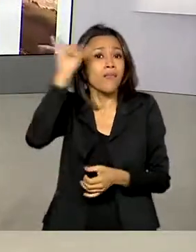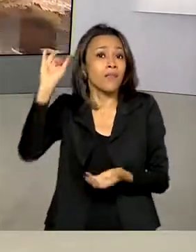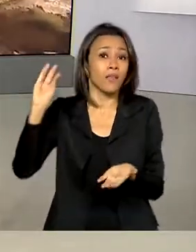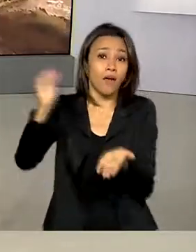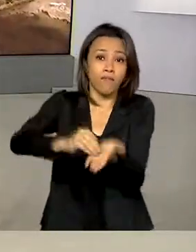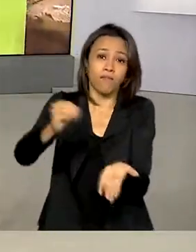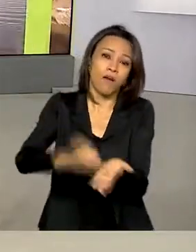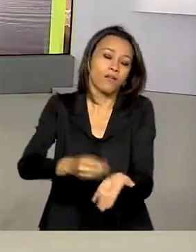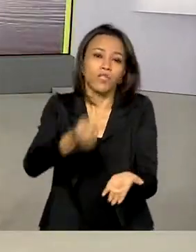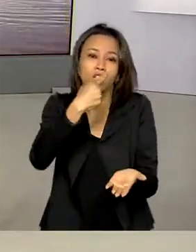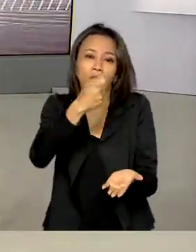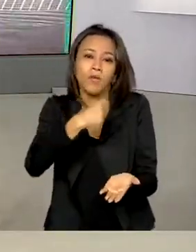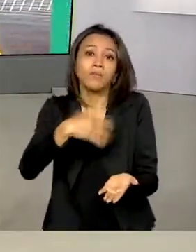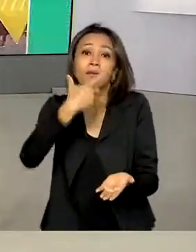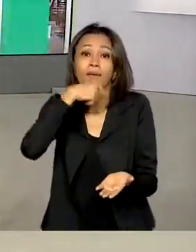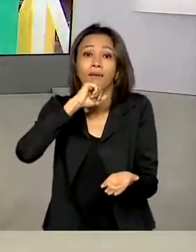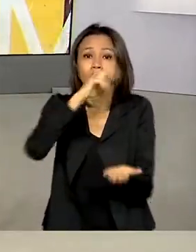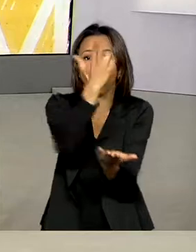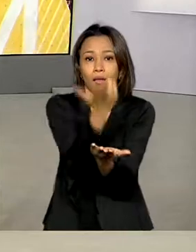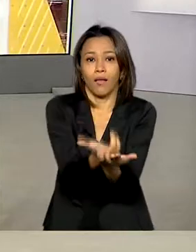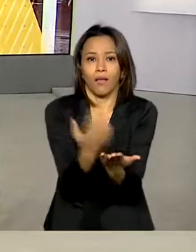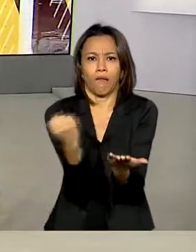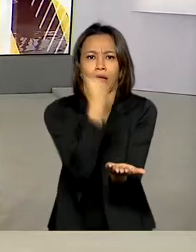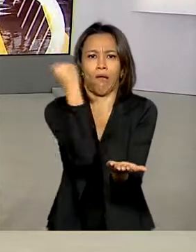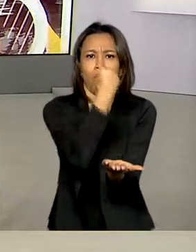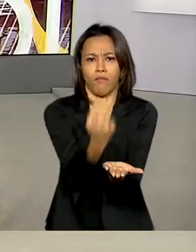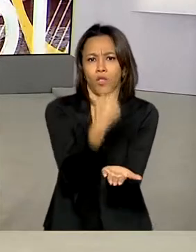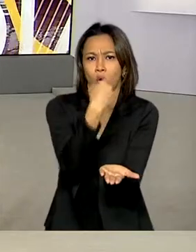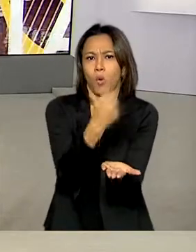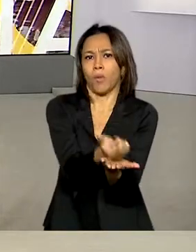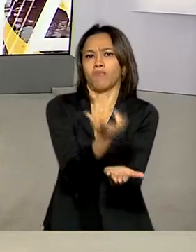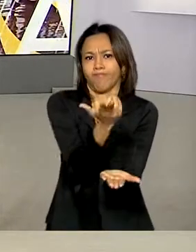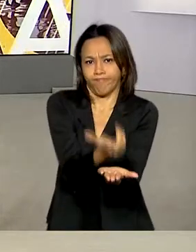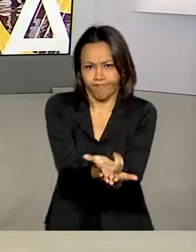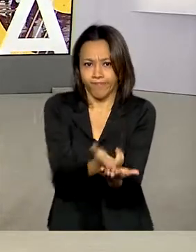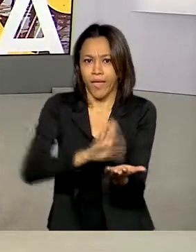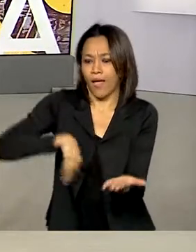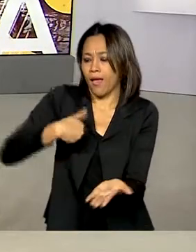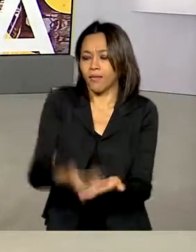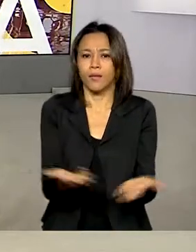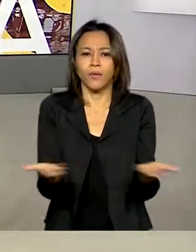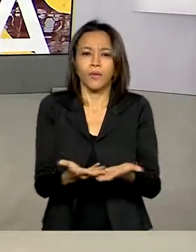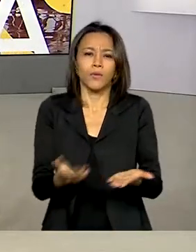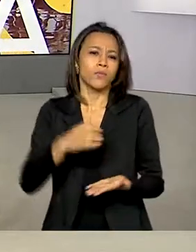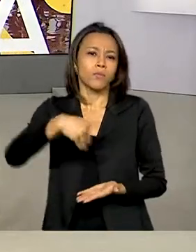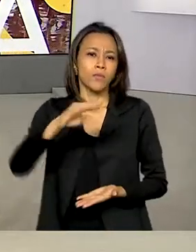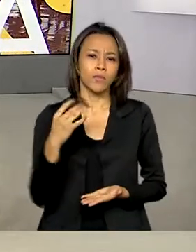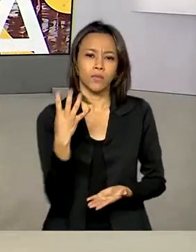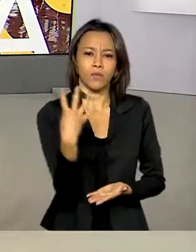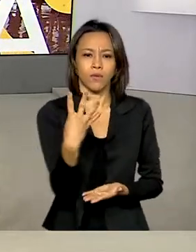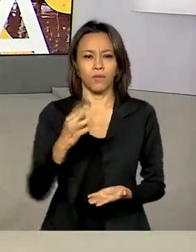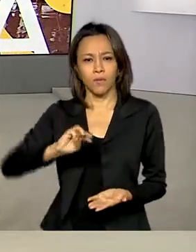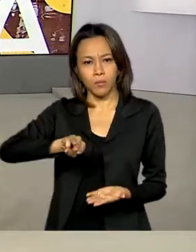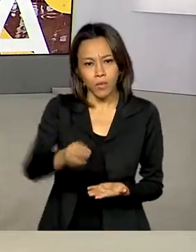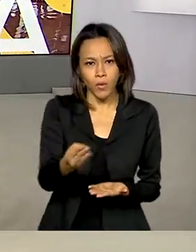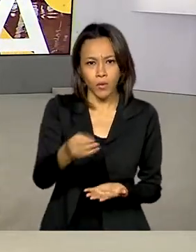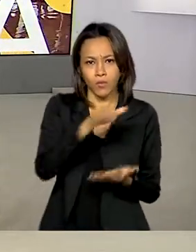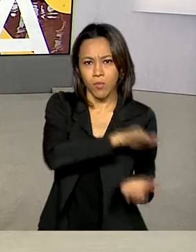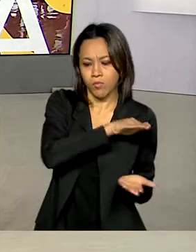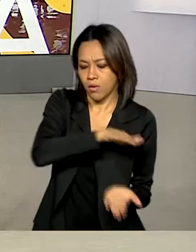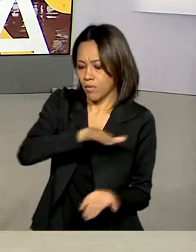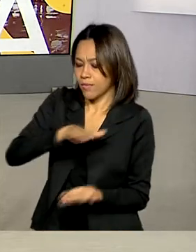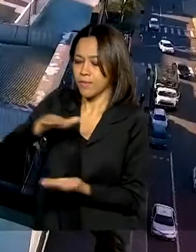para intubação de pacientes graves da doença. Até agora, foram distribuídos mais de 4 milhões de unidades dos